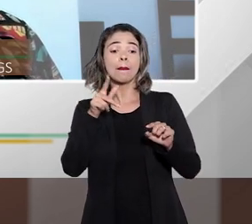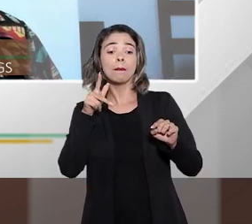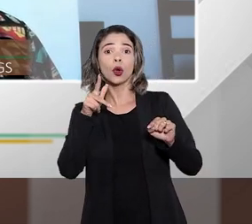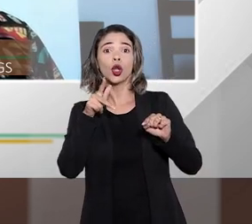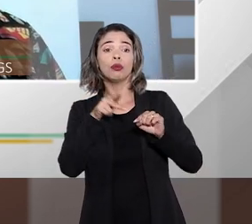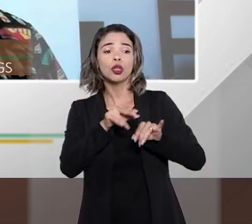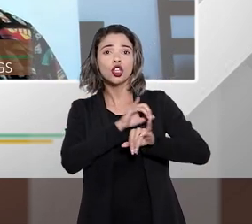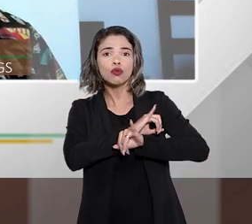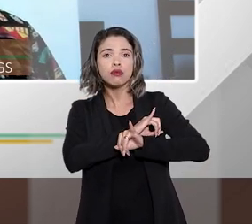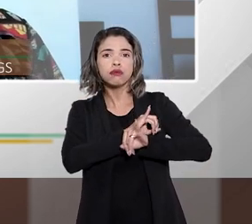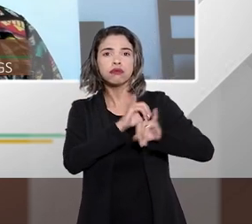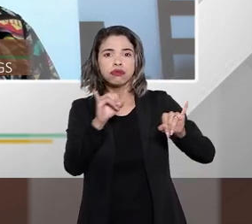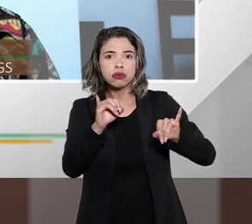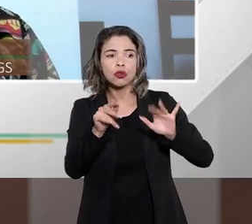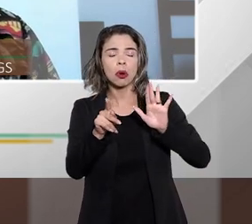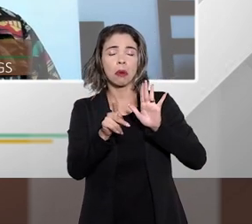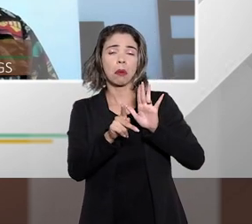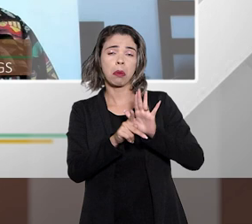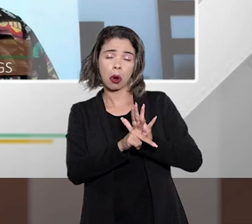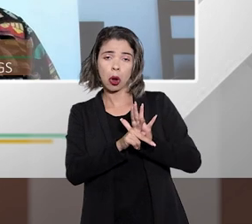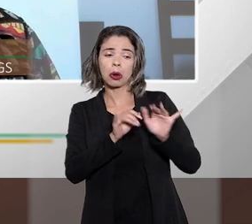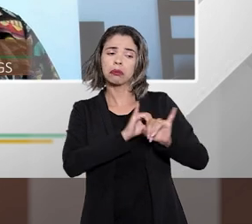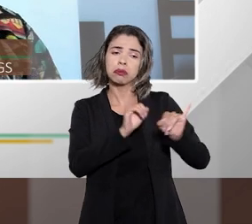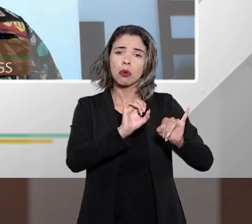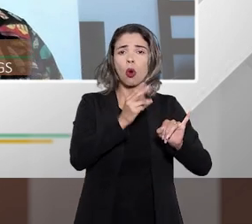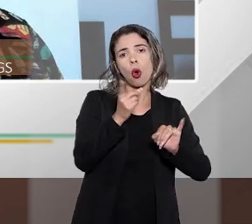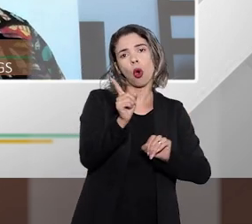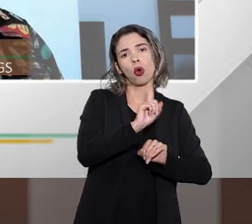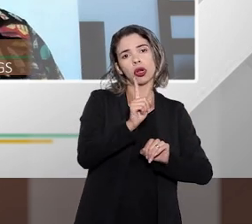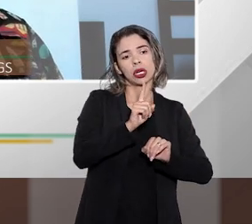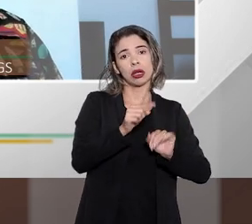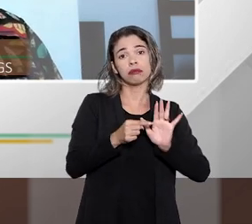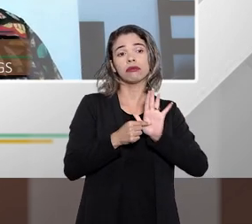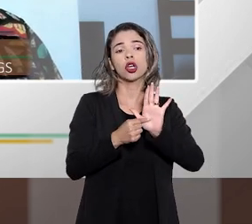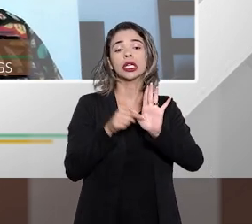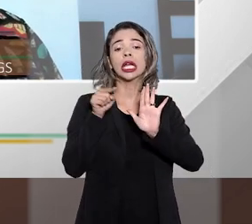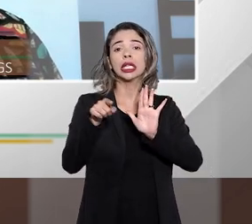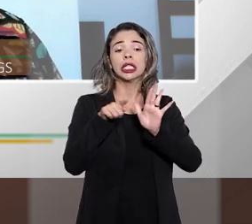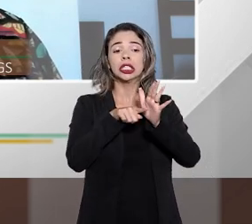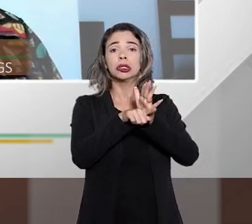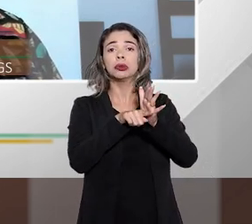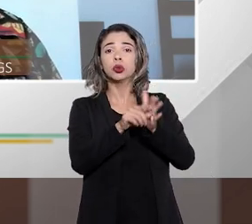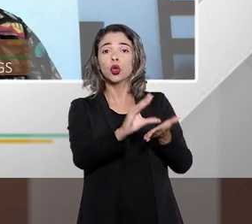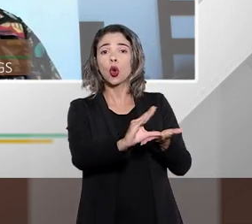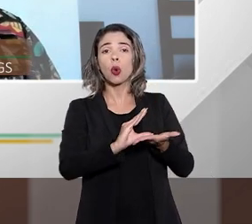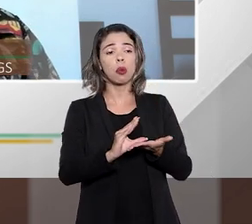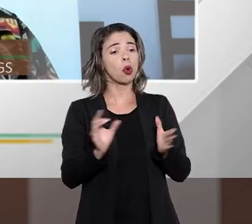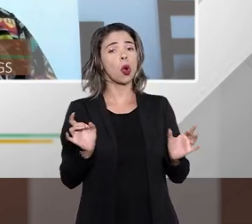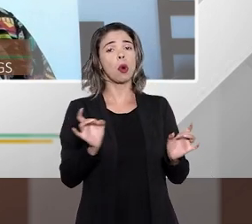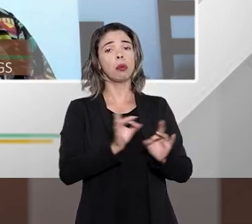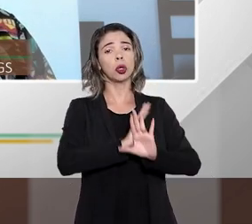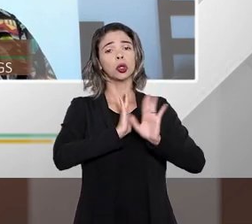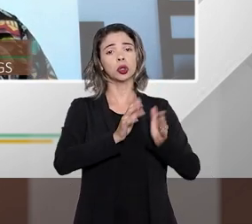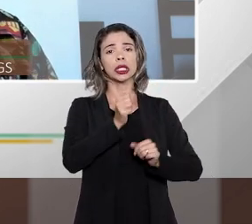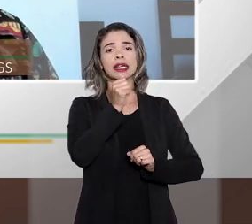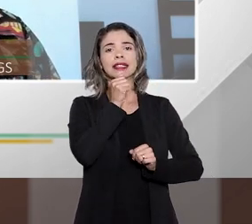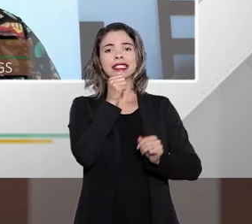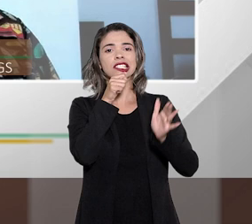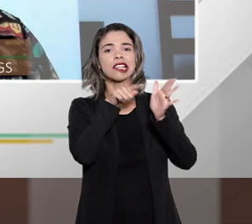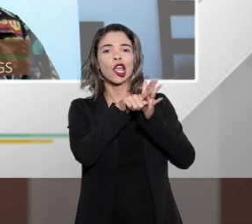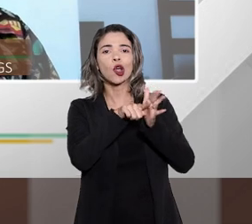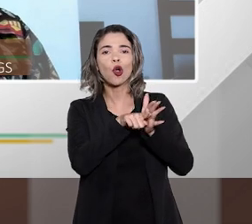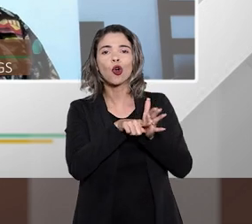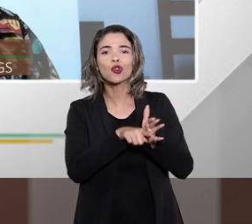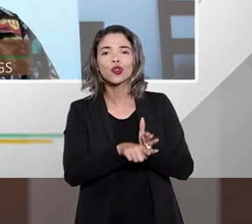na oferta de crédito publicitária ou não indicar que a operação de crédito poderá ser concluída sem a consulta de